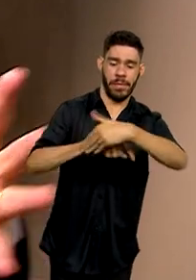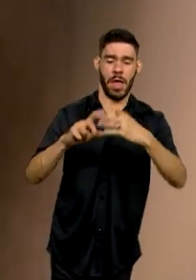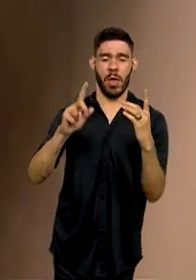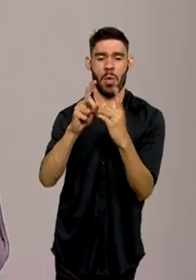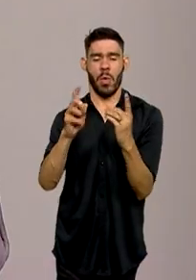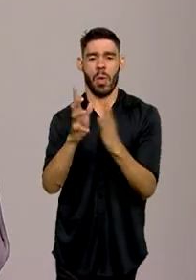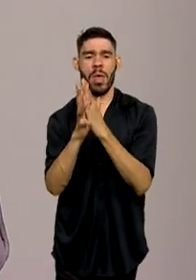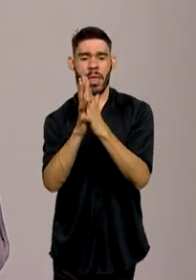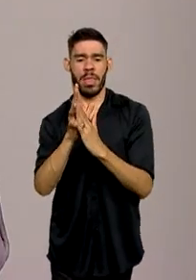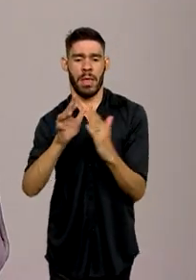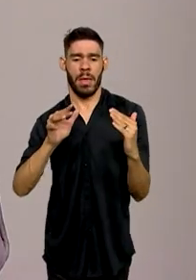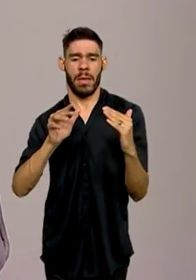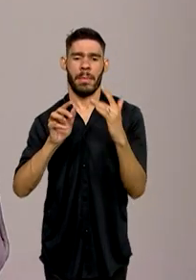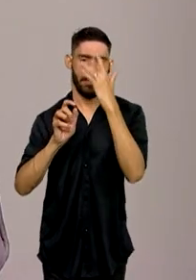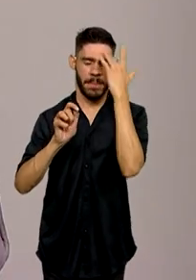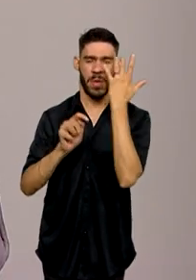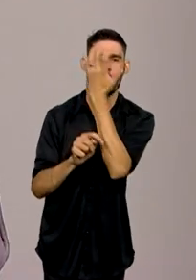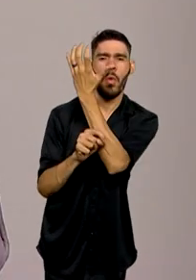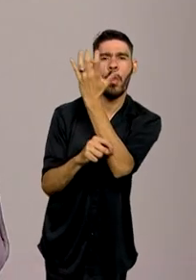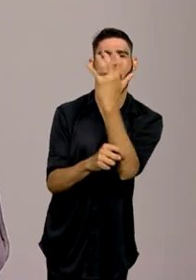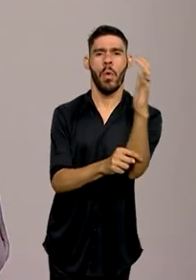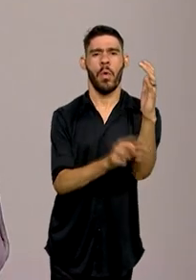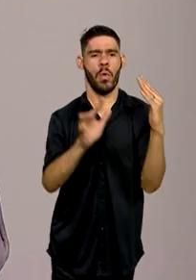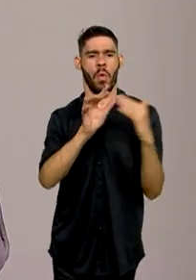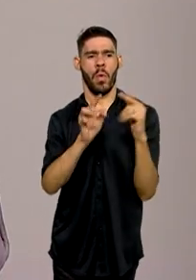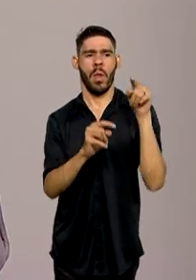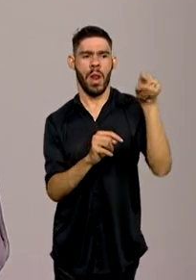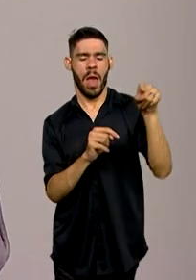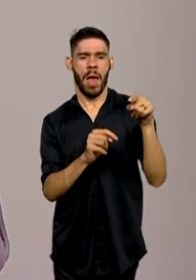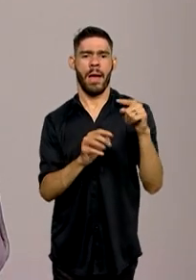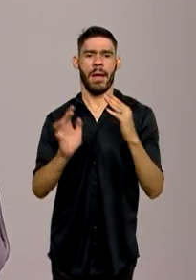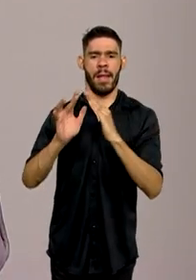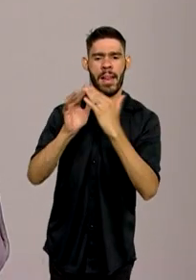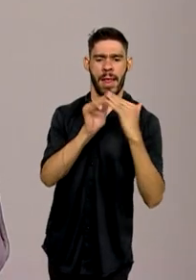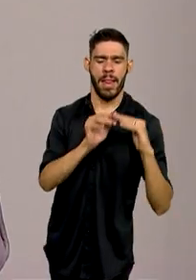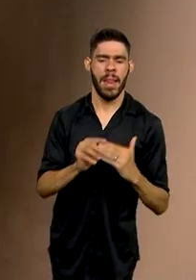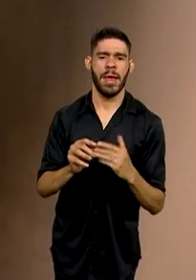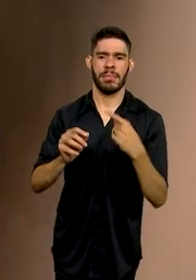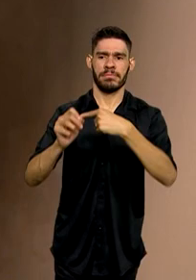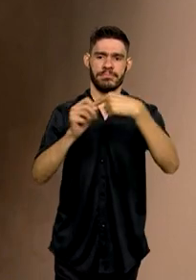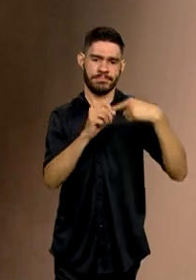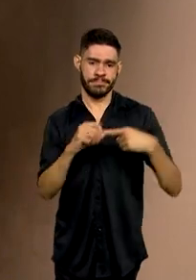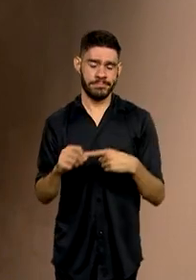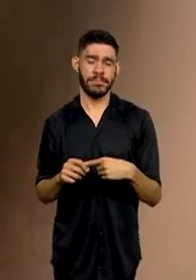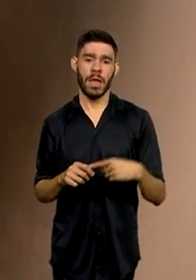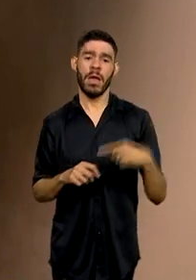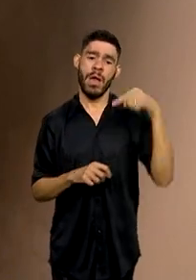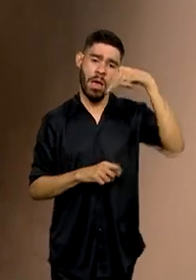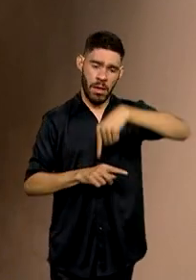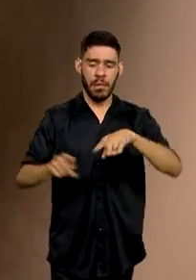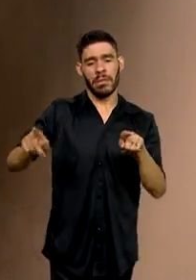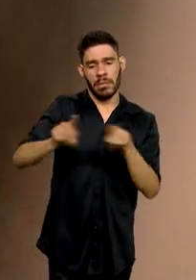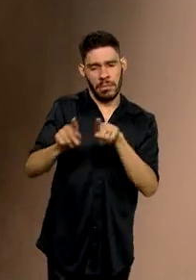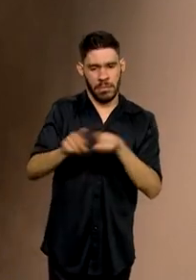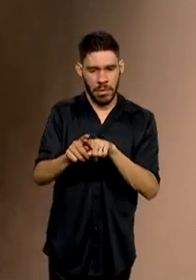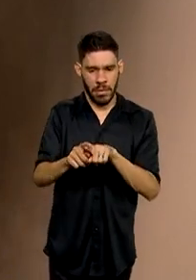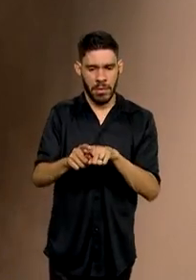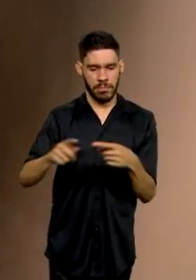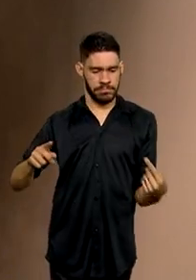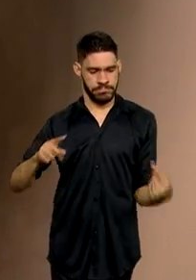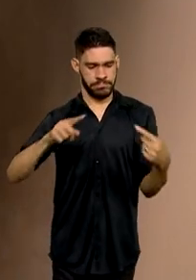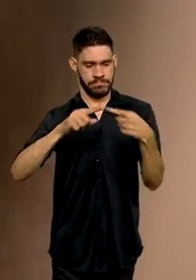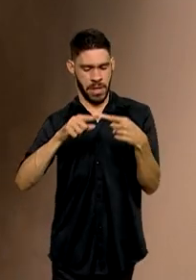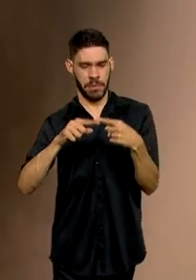As pessoas que moram lá na floresta, pessoas que moram em periferias de cidade. E aqui a gente também poder casar.